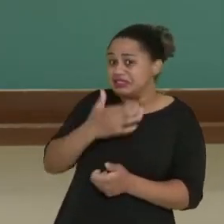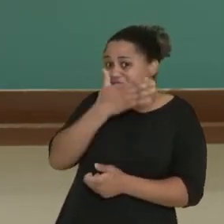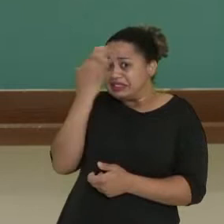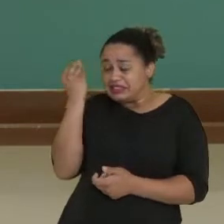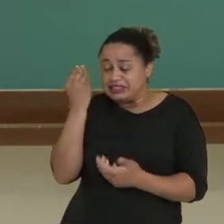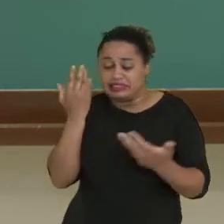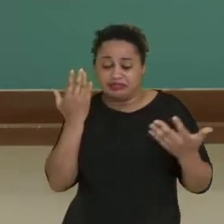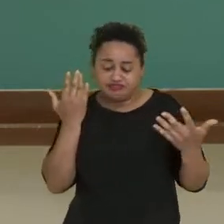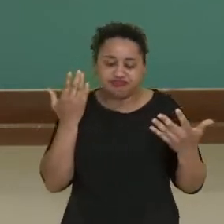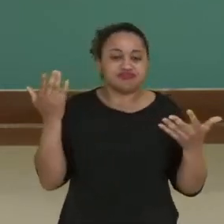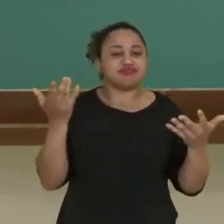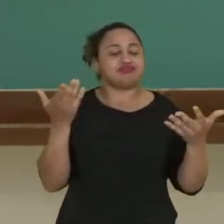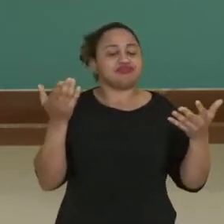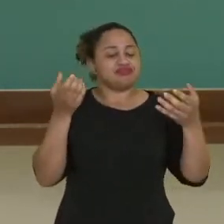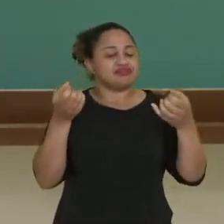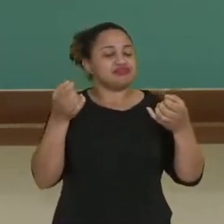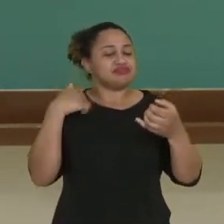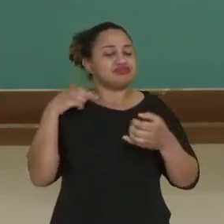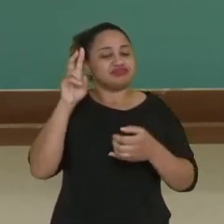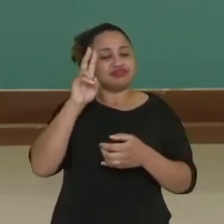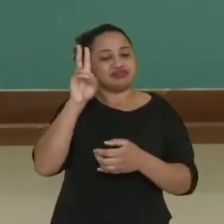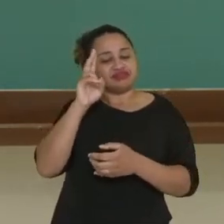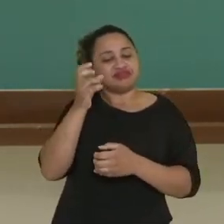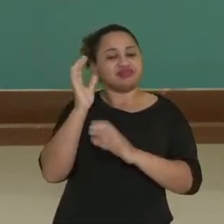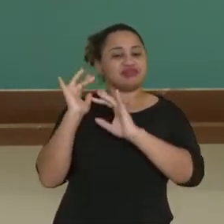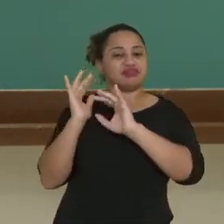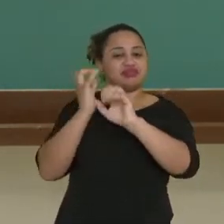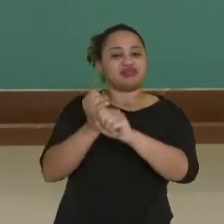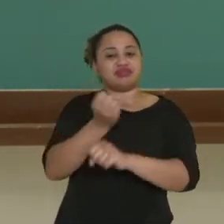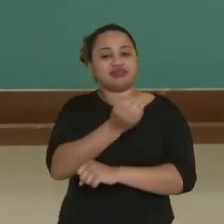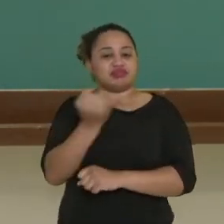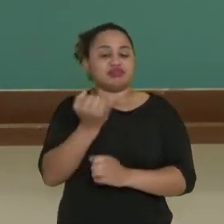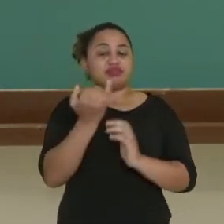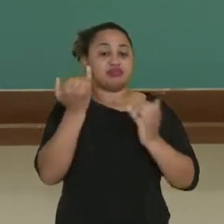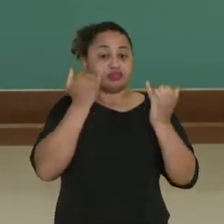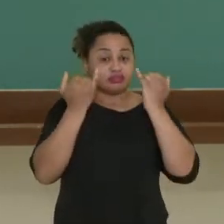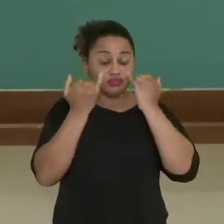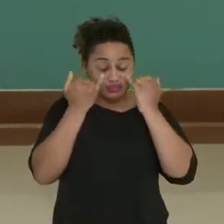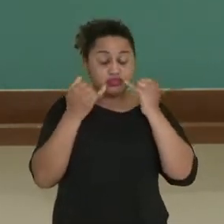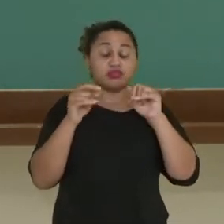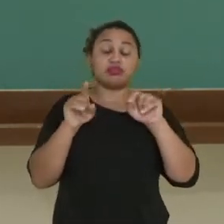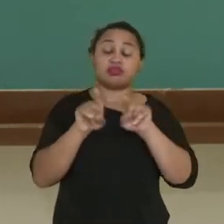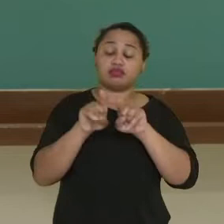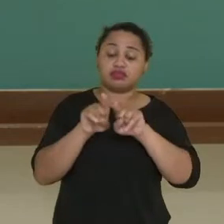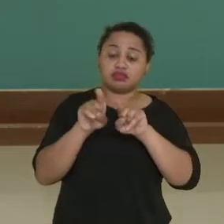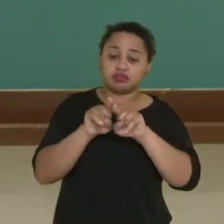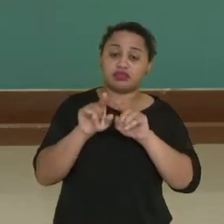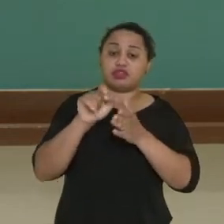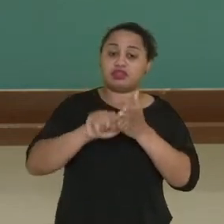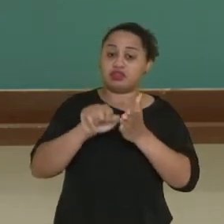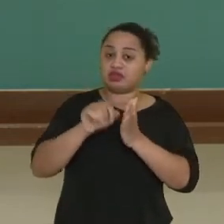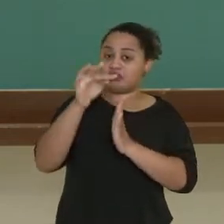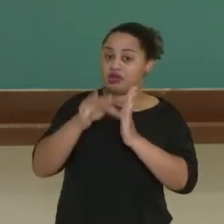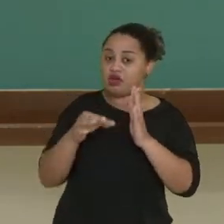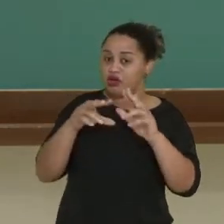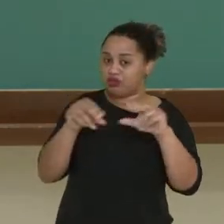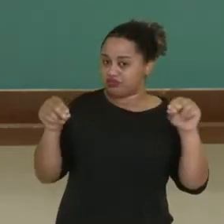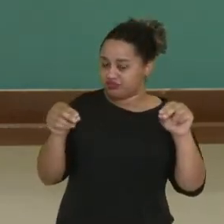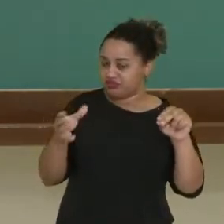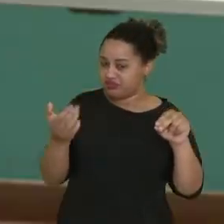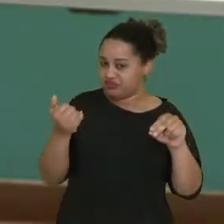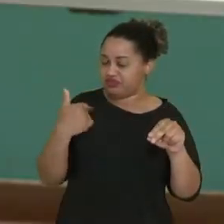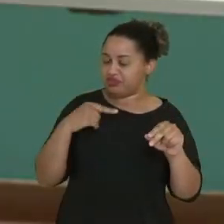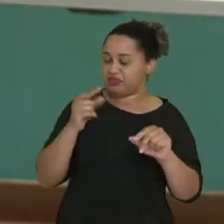Ah, então vamos retomar algumas informações e então produzirmos aí um cordel, certo? Vamos lá, então,